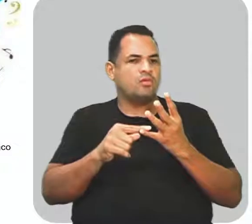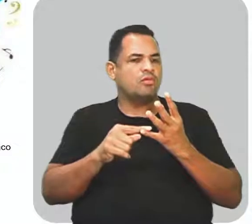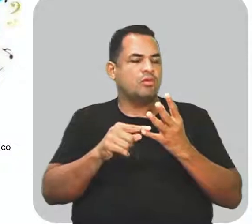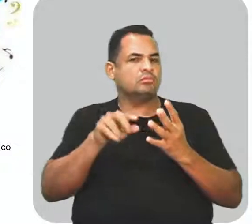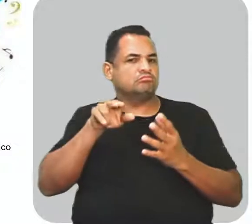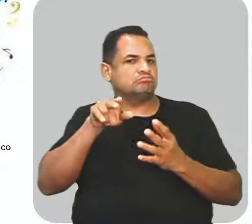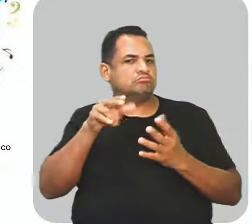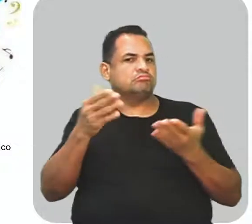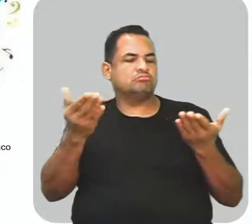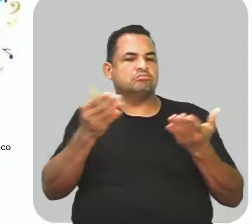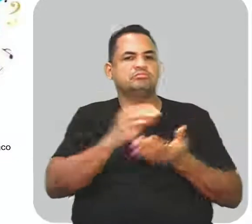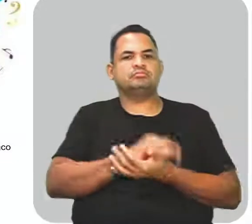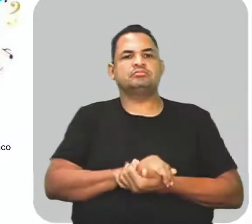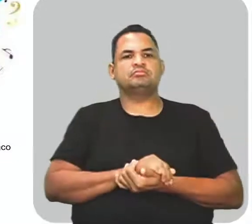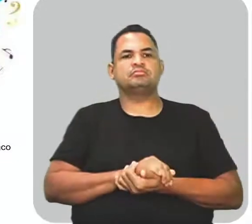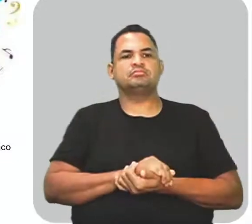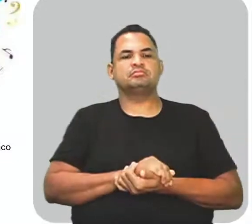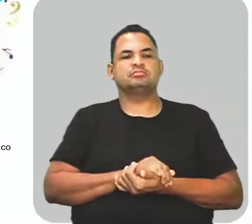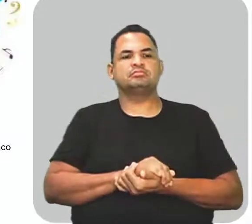mesma natureza.